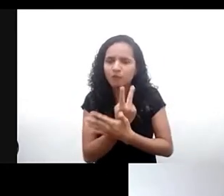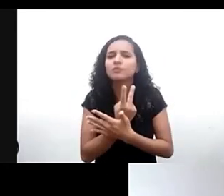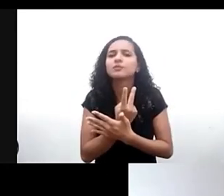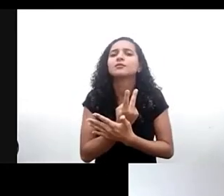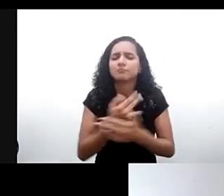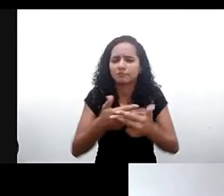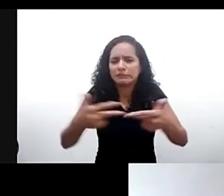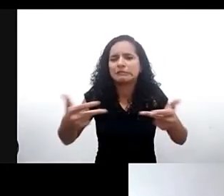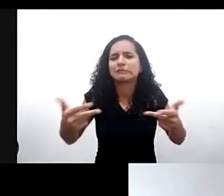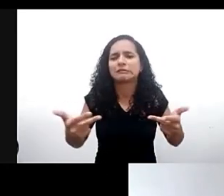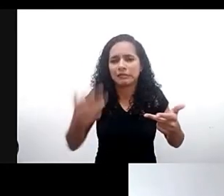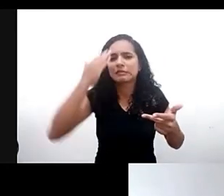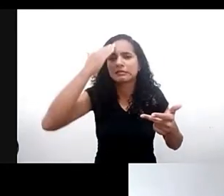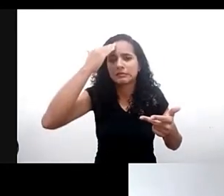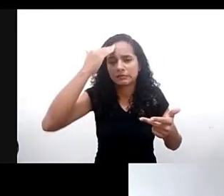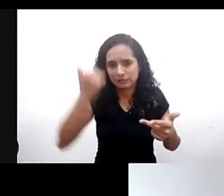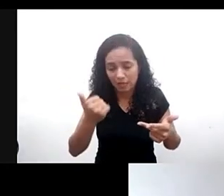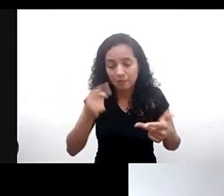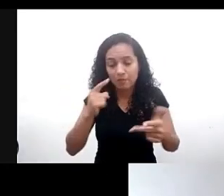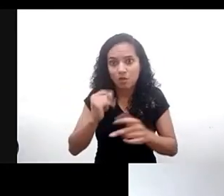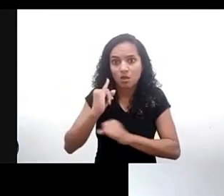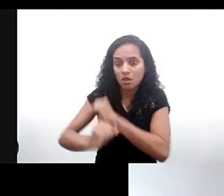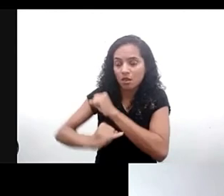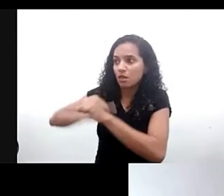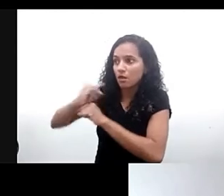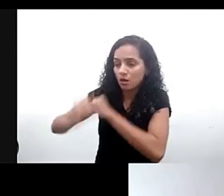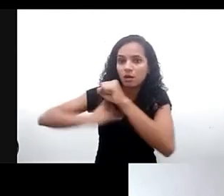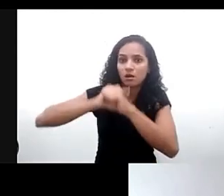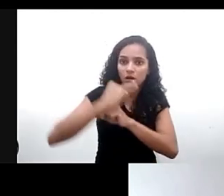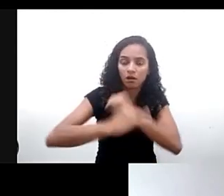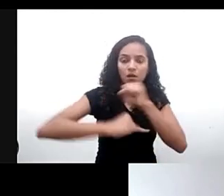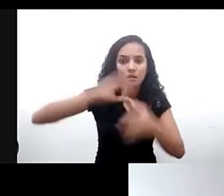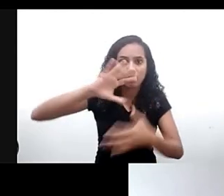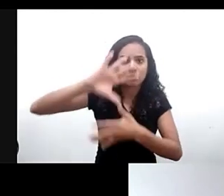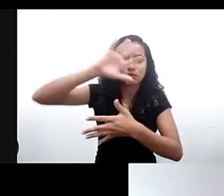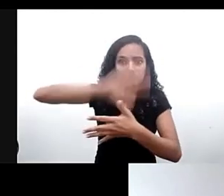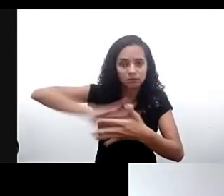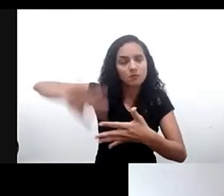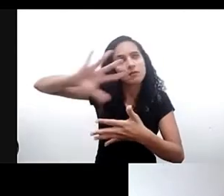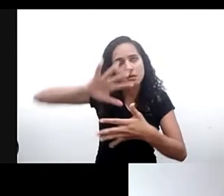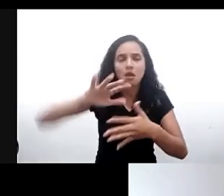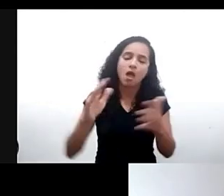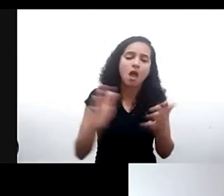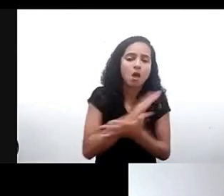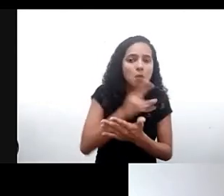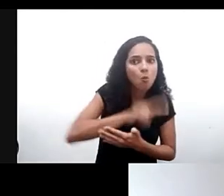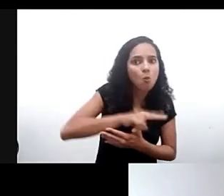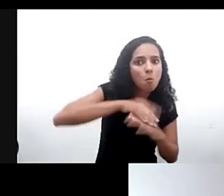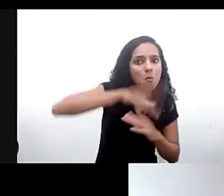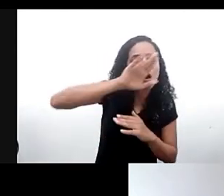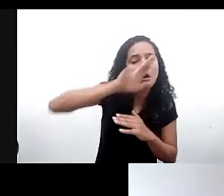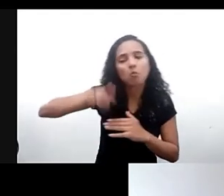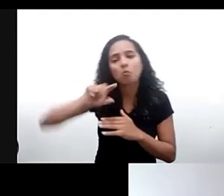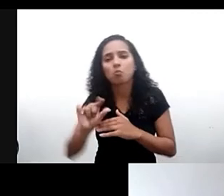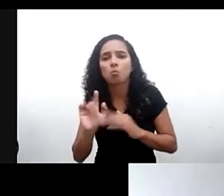persistentes brechas digitais que nós temos na América Latina em maior ou menor medida mas que aceitam de fato